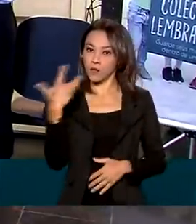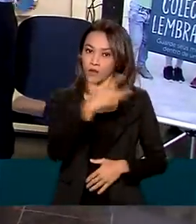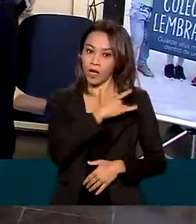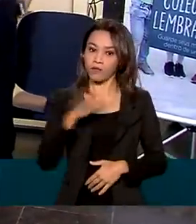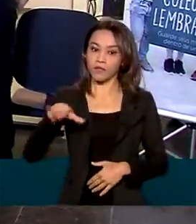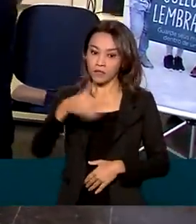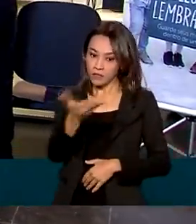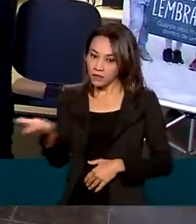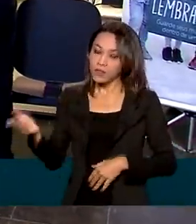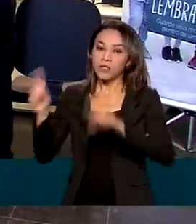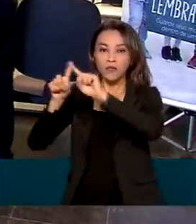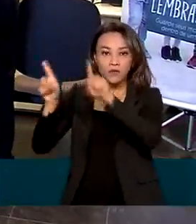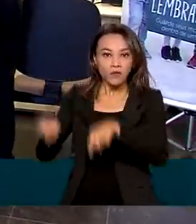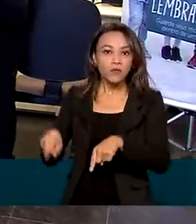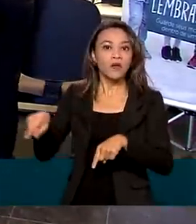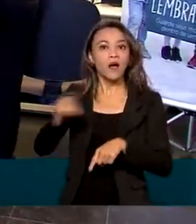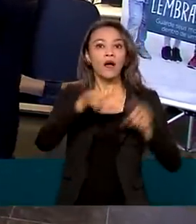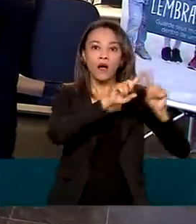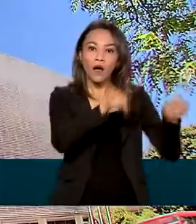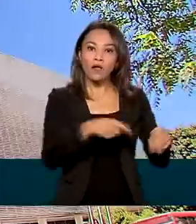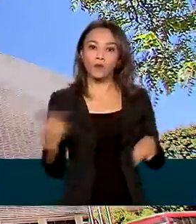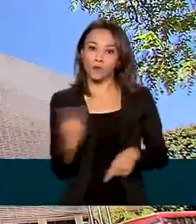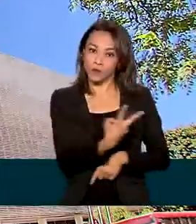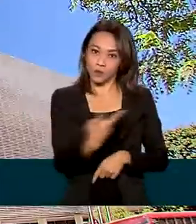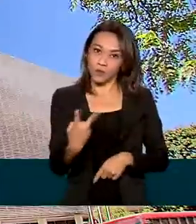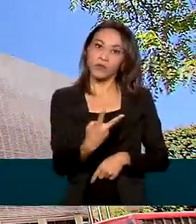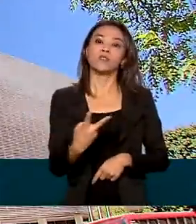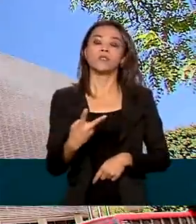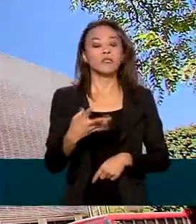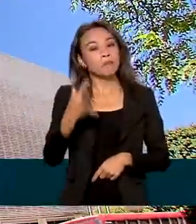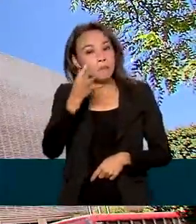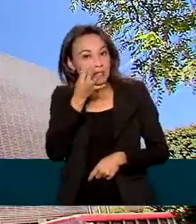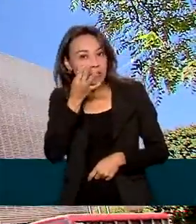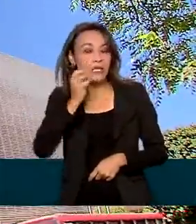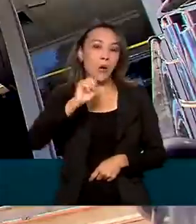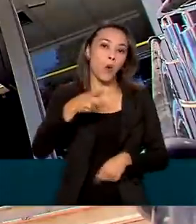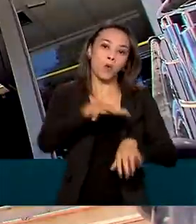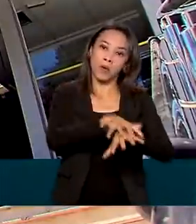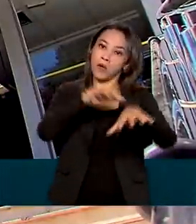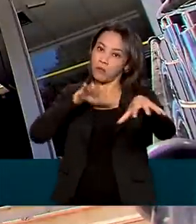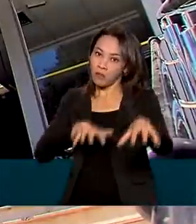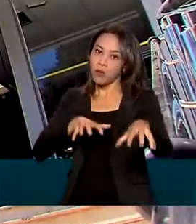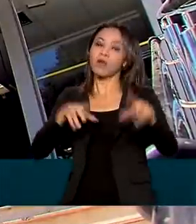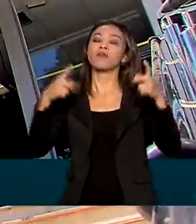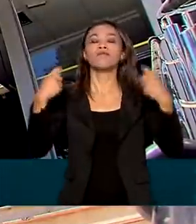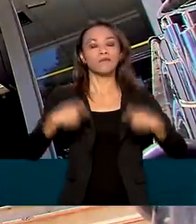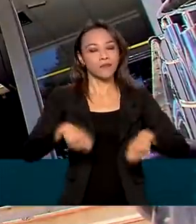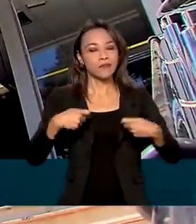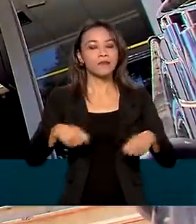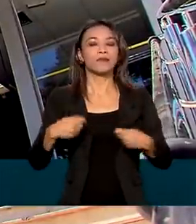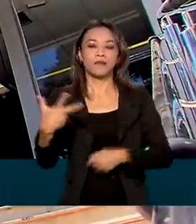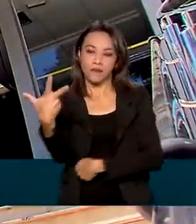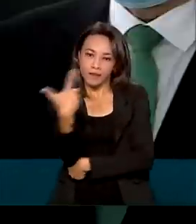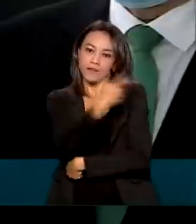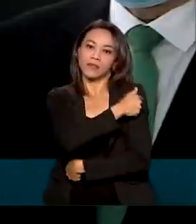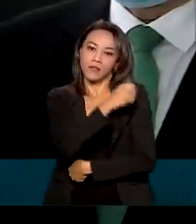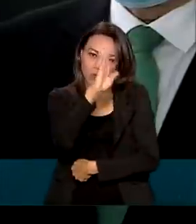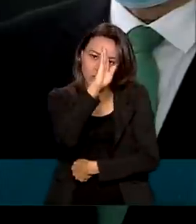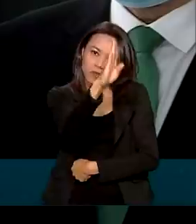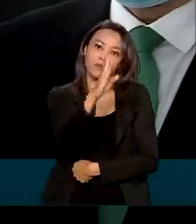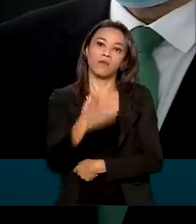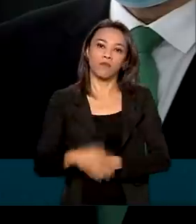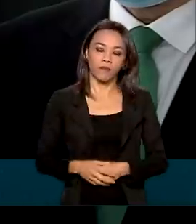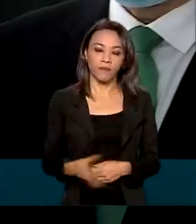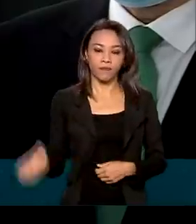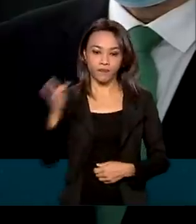os trabalhadores, independente do regime de trabalho, se presencial ou remoto, terão prioridade na vacinação. Os